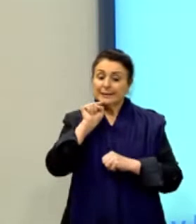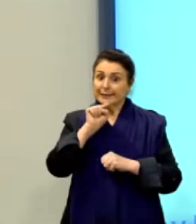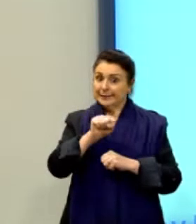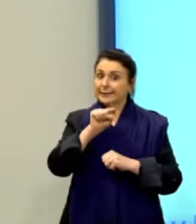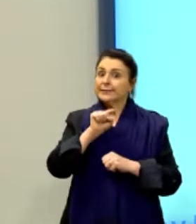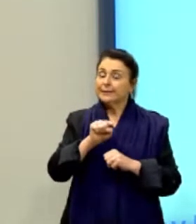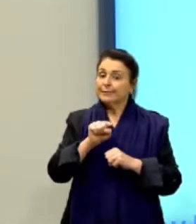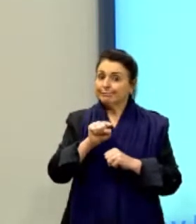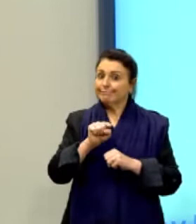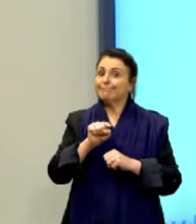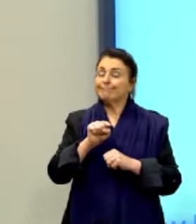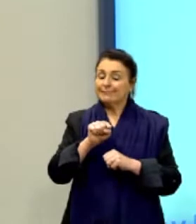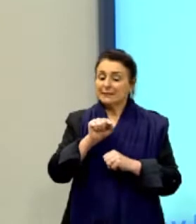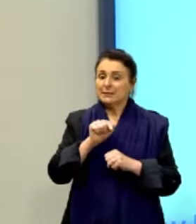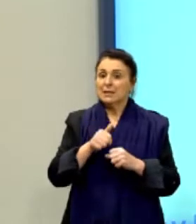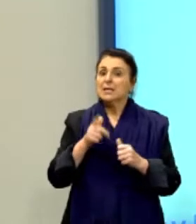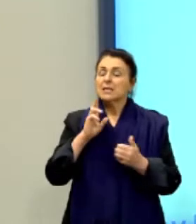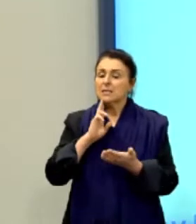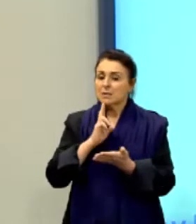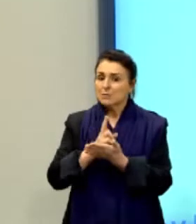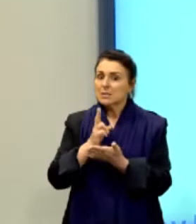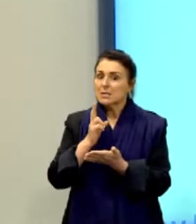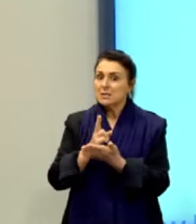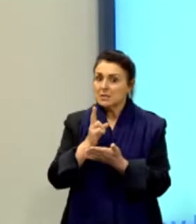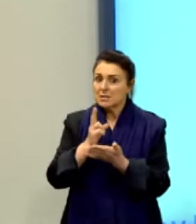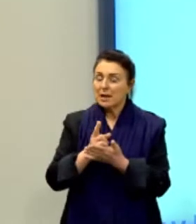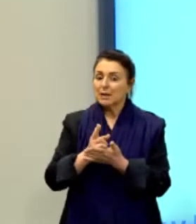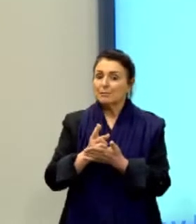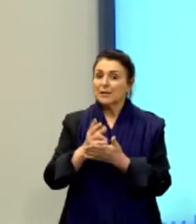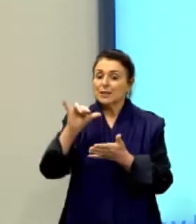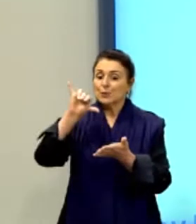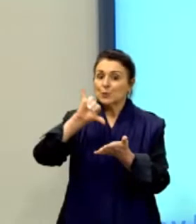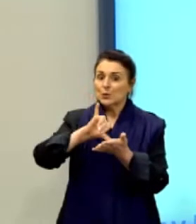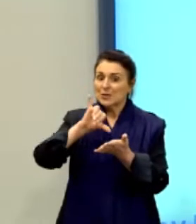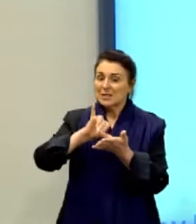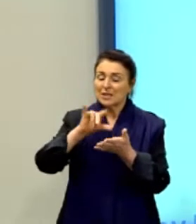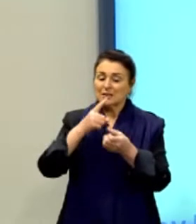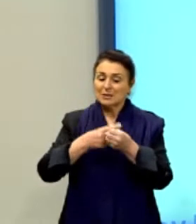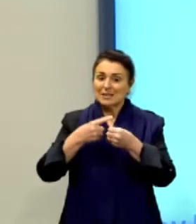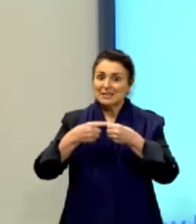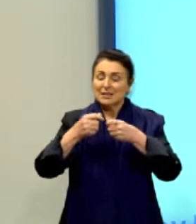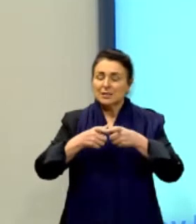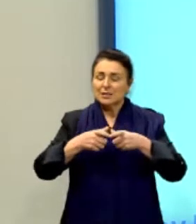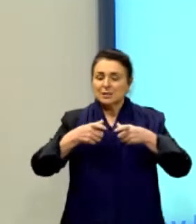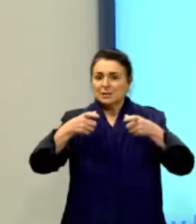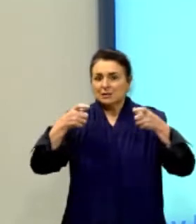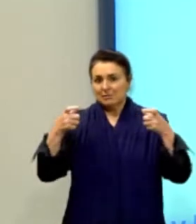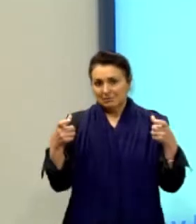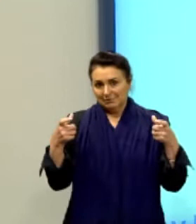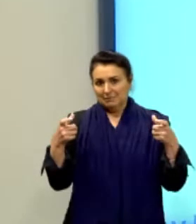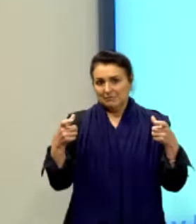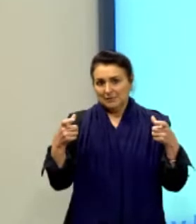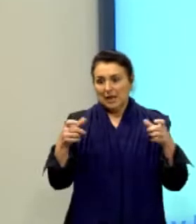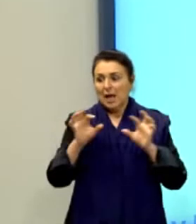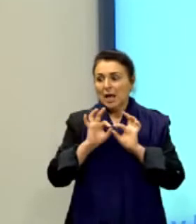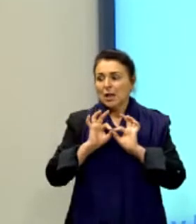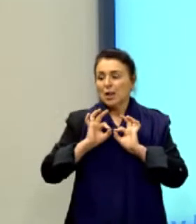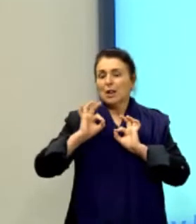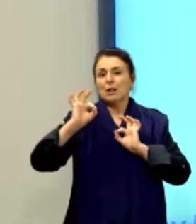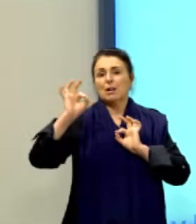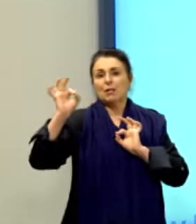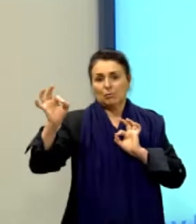estão situados nos centros das grandes cidades, o que acaba